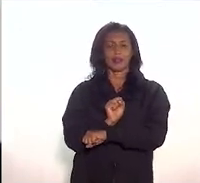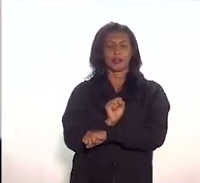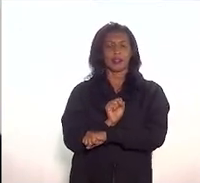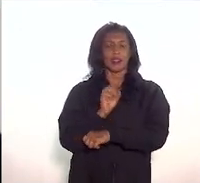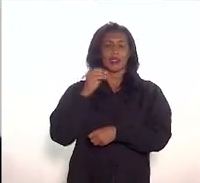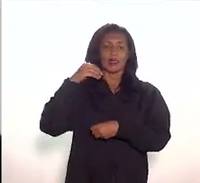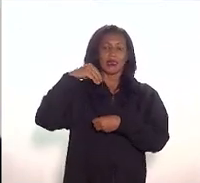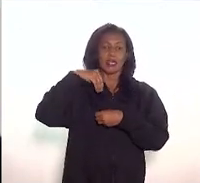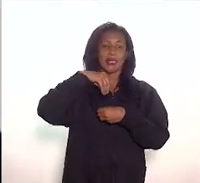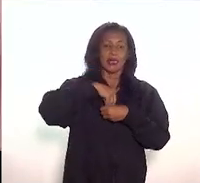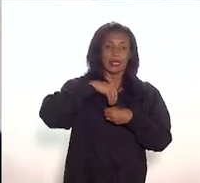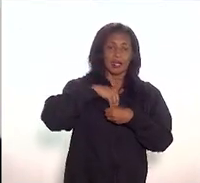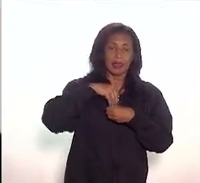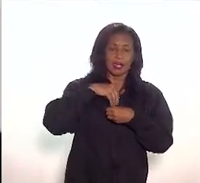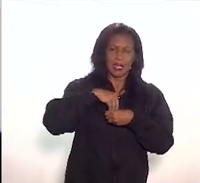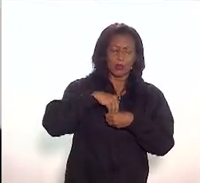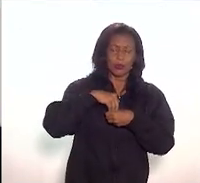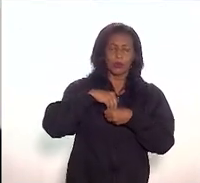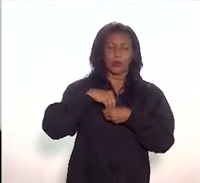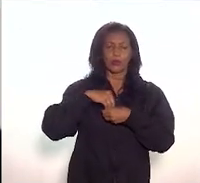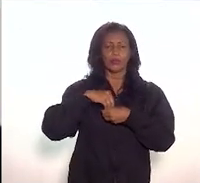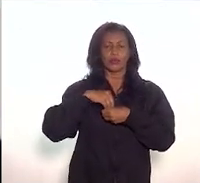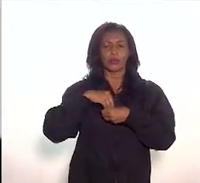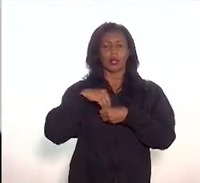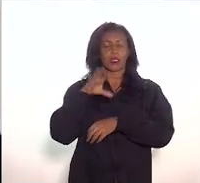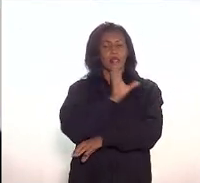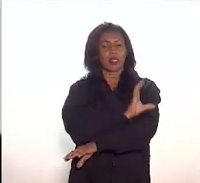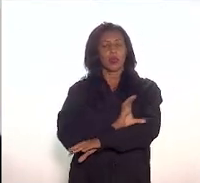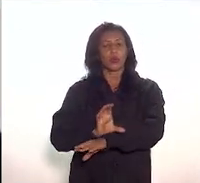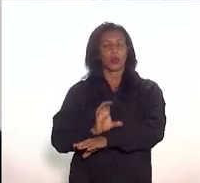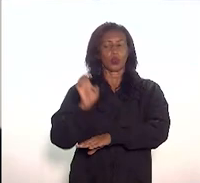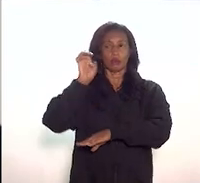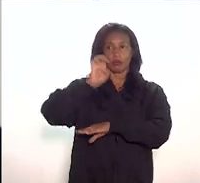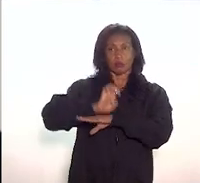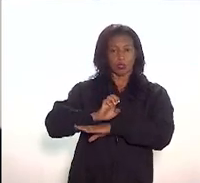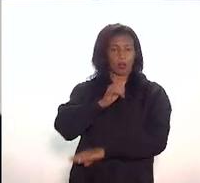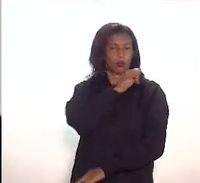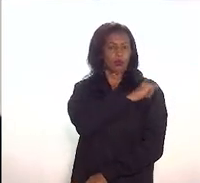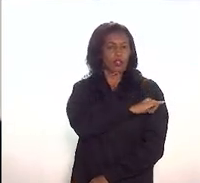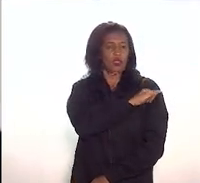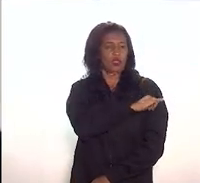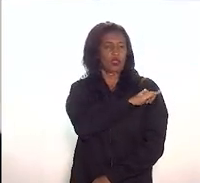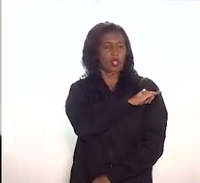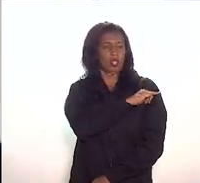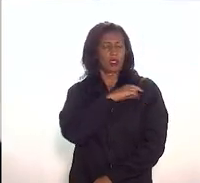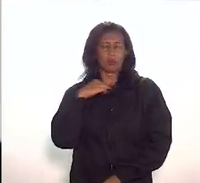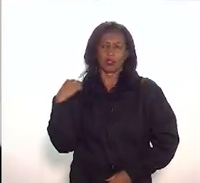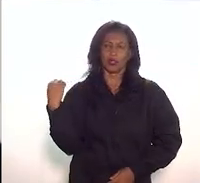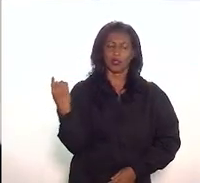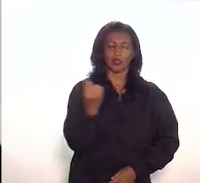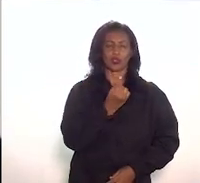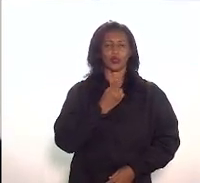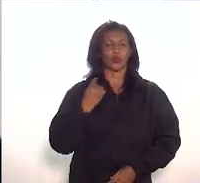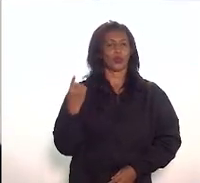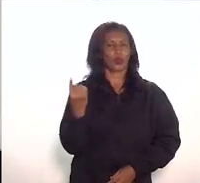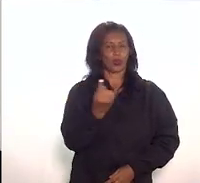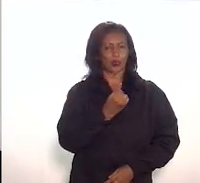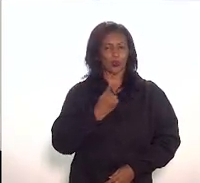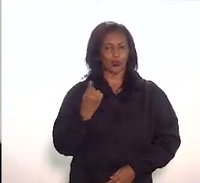burocracia e aí a burocracia não só da figura do Estado do Rio de Janeiro, mas a burocracia de todos os entes que estão ali